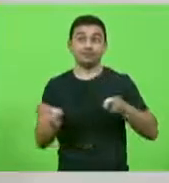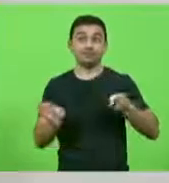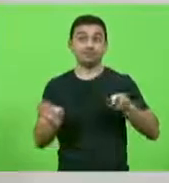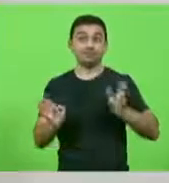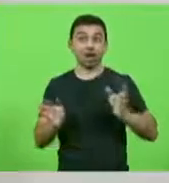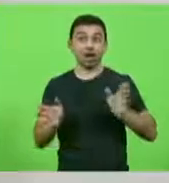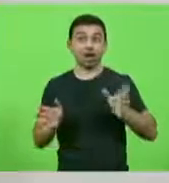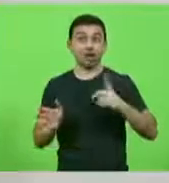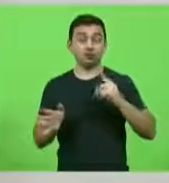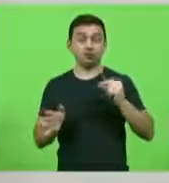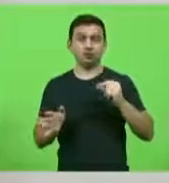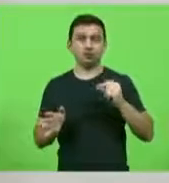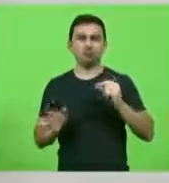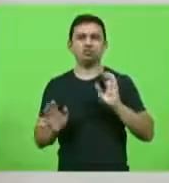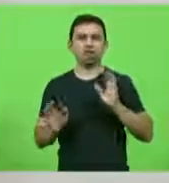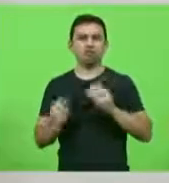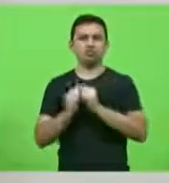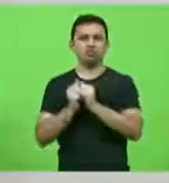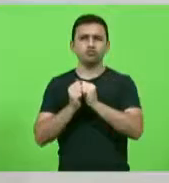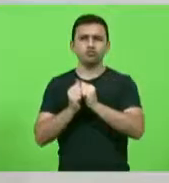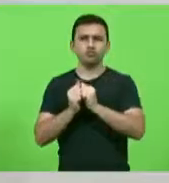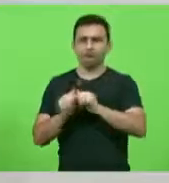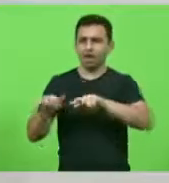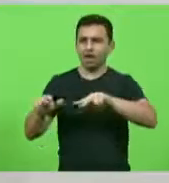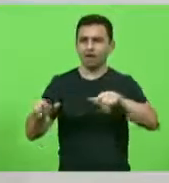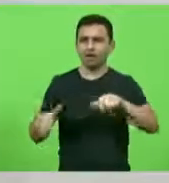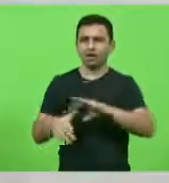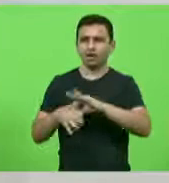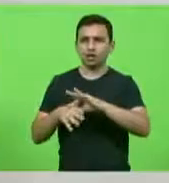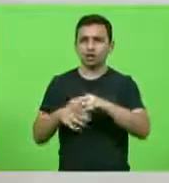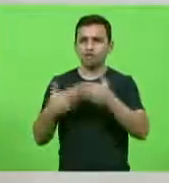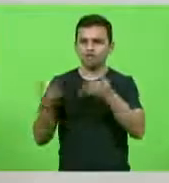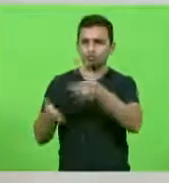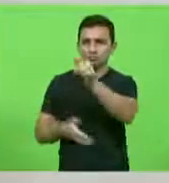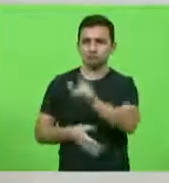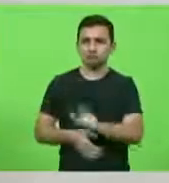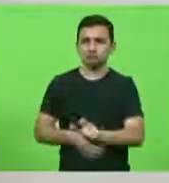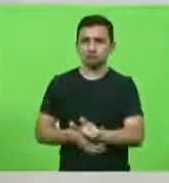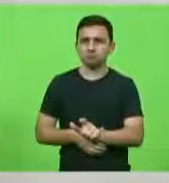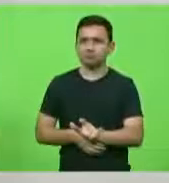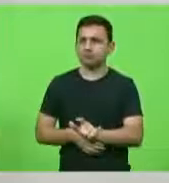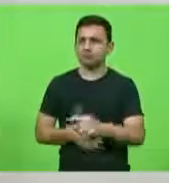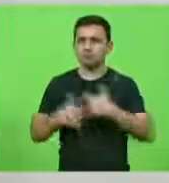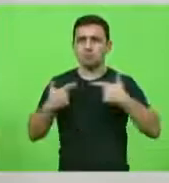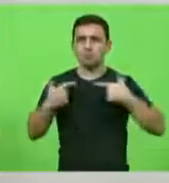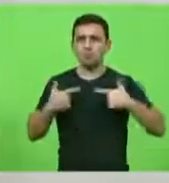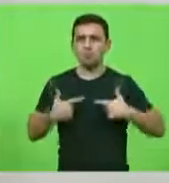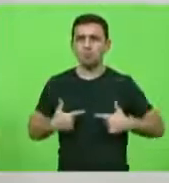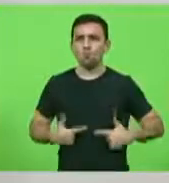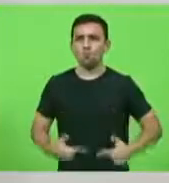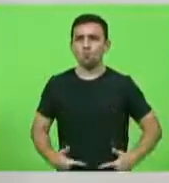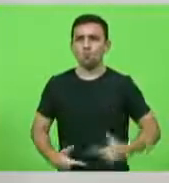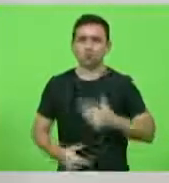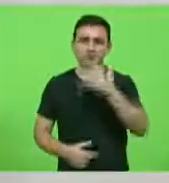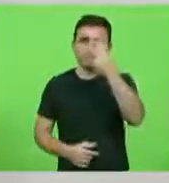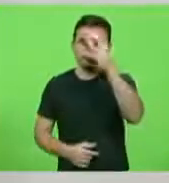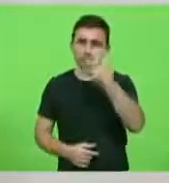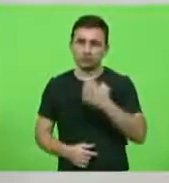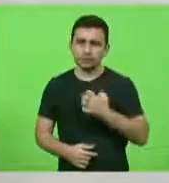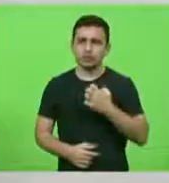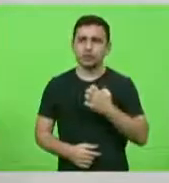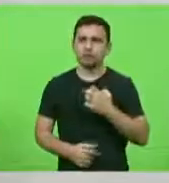oportunidade de conviver com vários líderes. Vossa Excelência foi de uma lisura, de uma seriedade, de uma